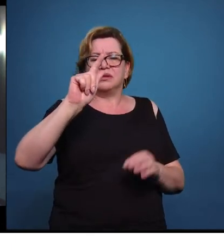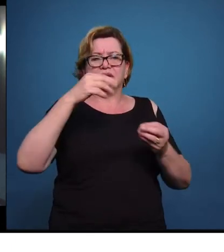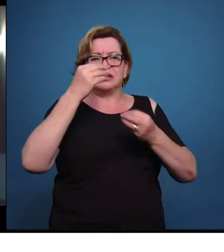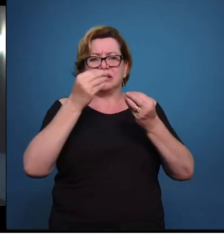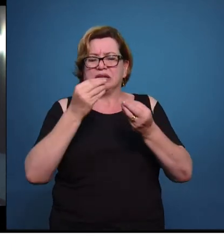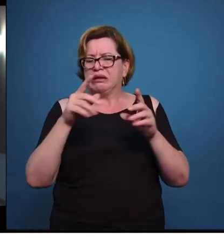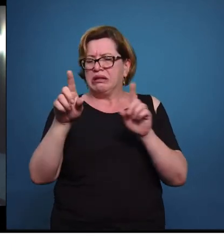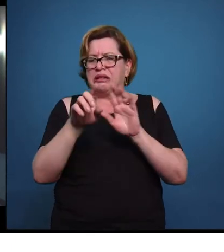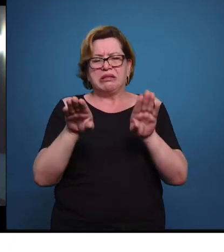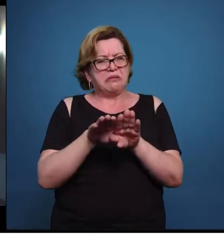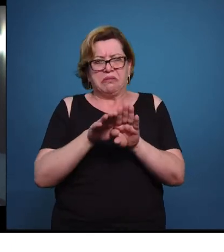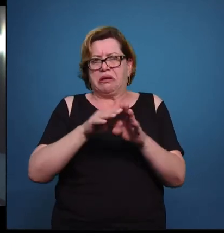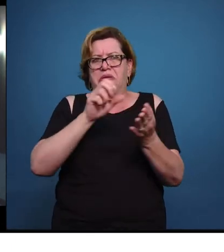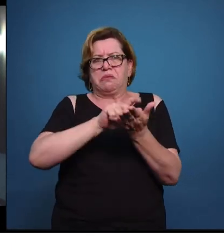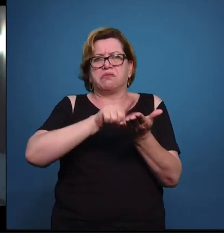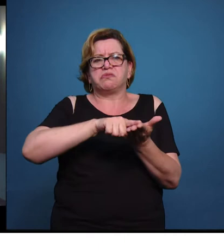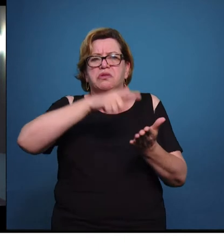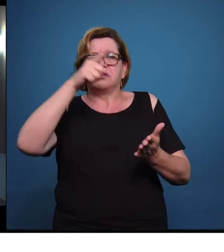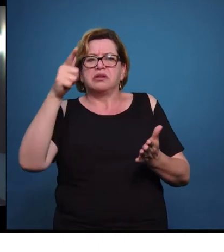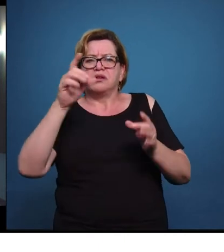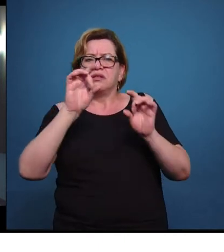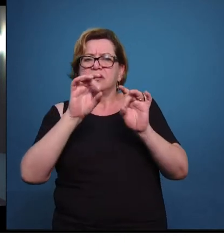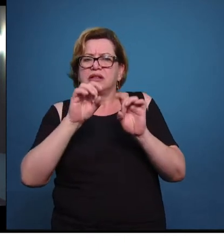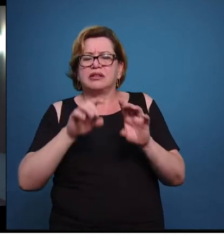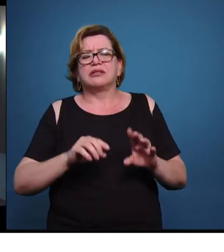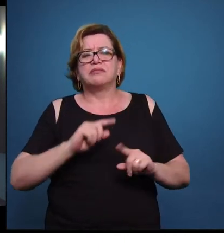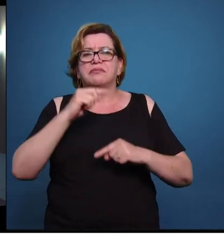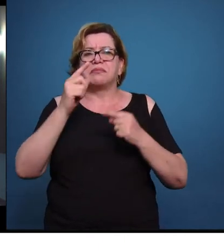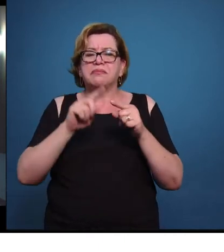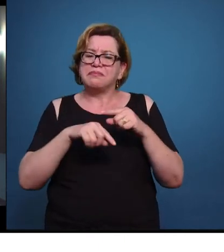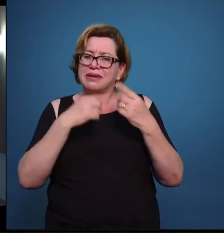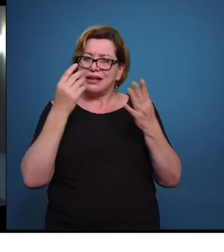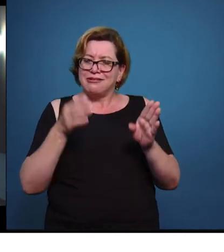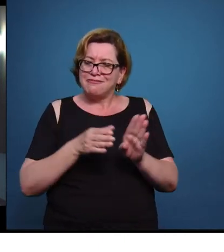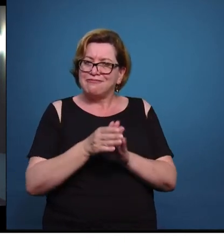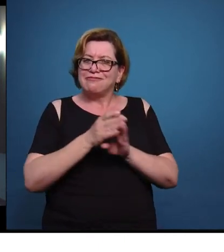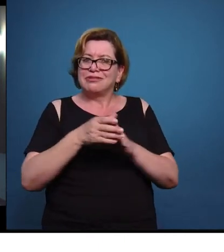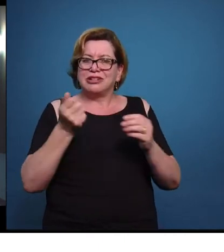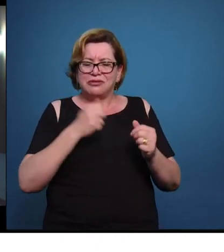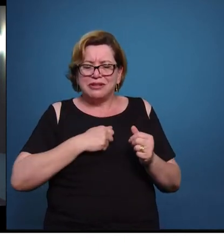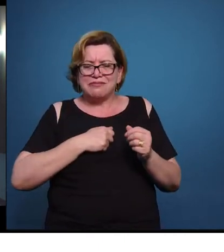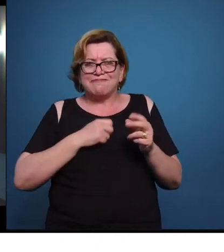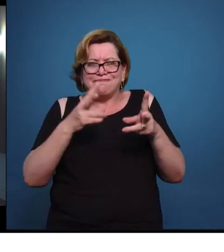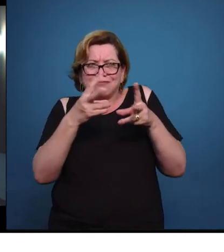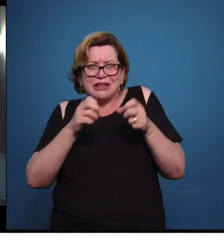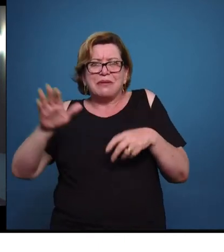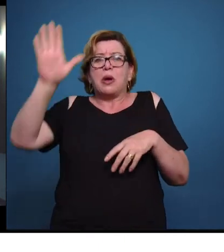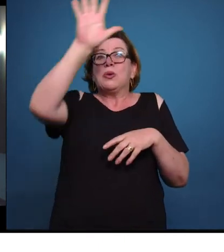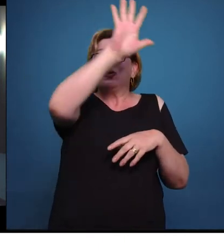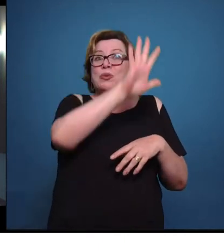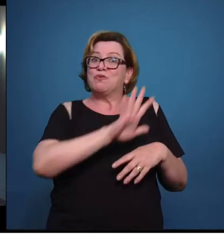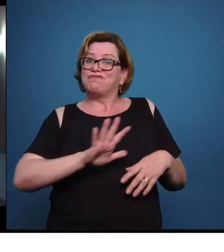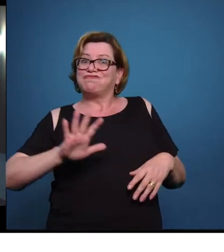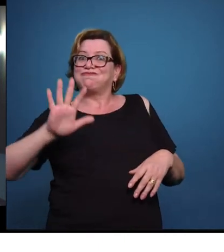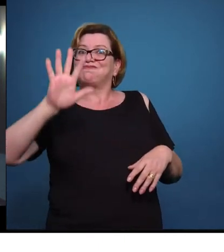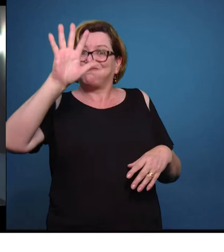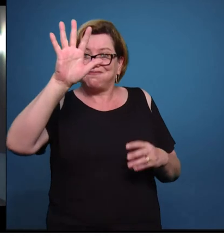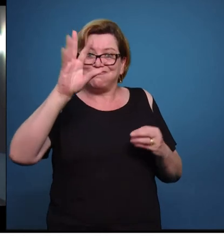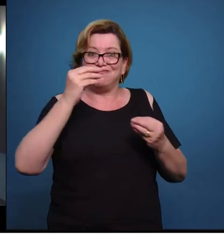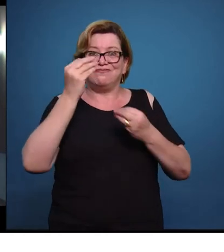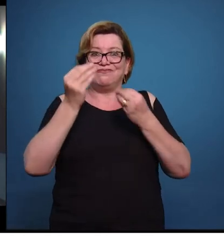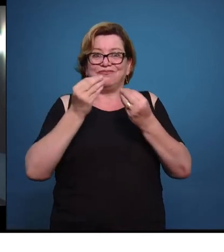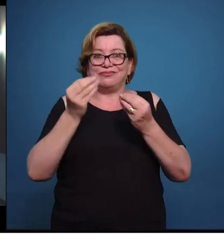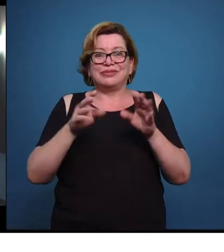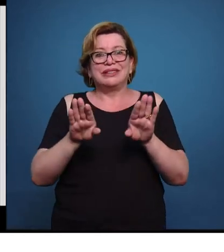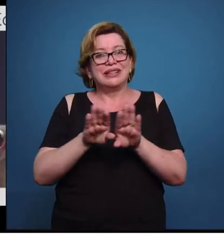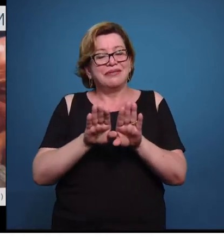específicos, né? Mas ele chama a atenção para que nós voltemos a ter uma visão do todo, uma visão complexa. E daí só